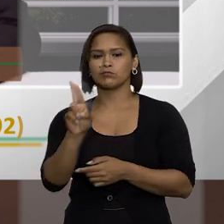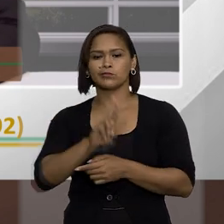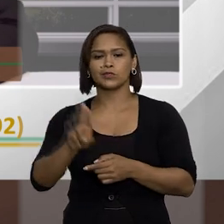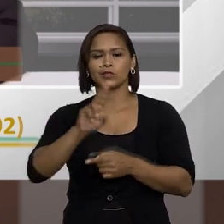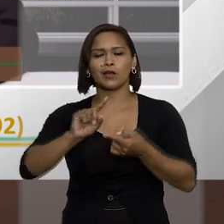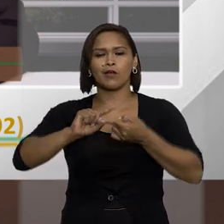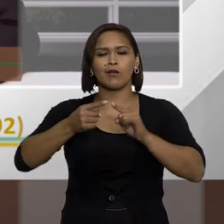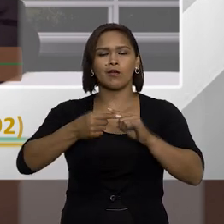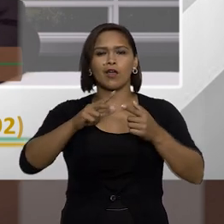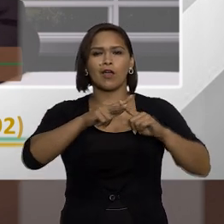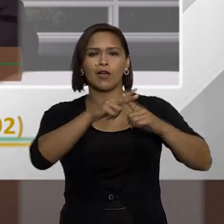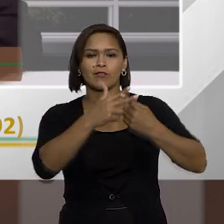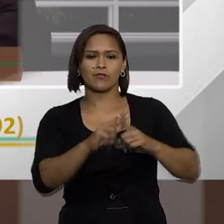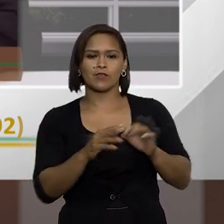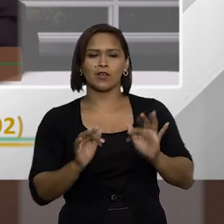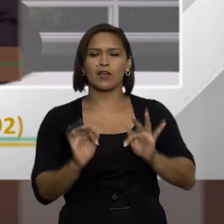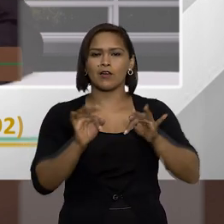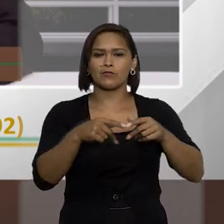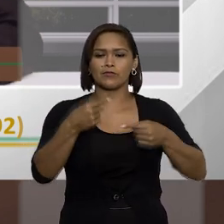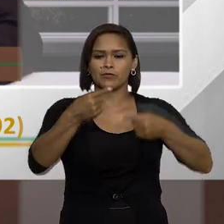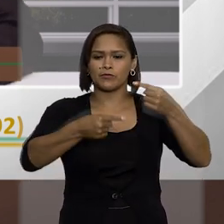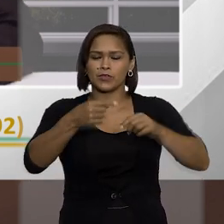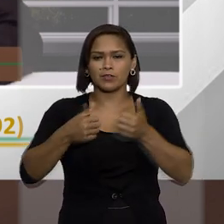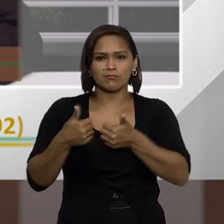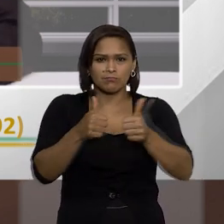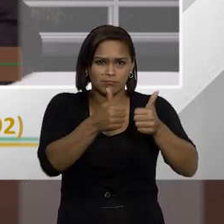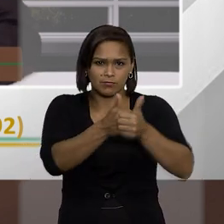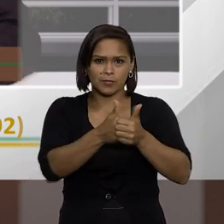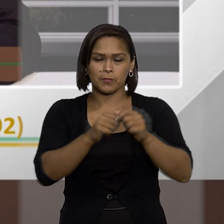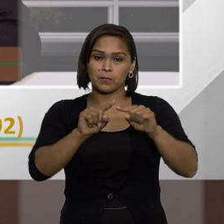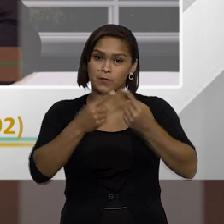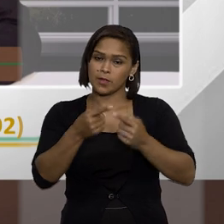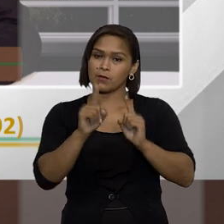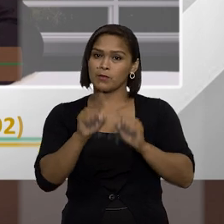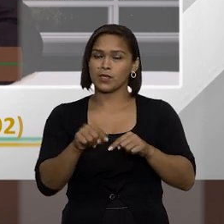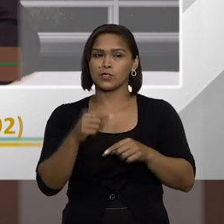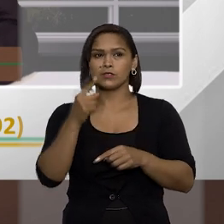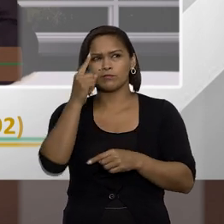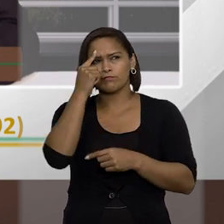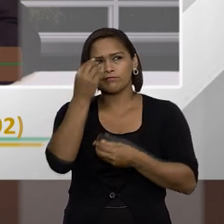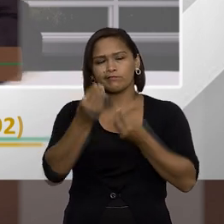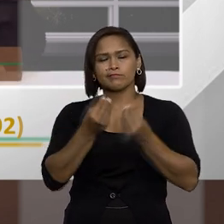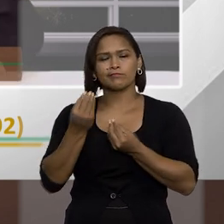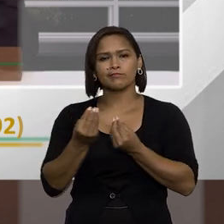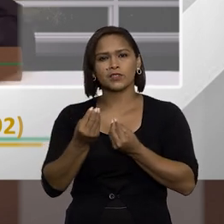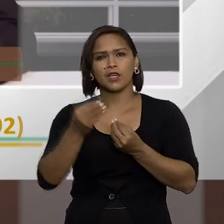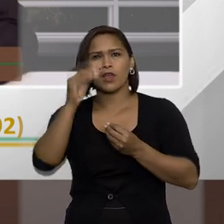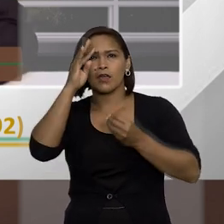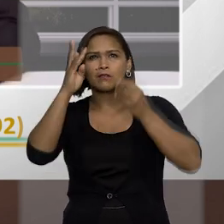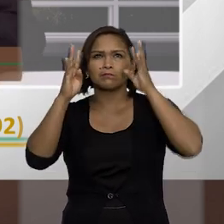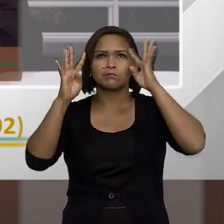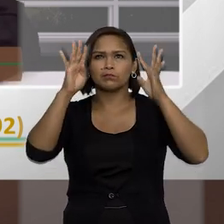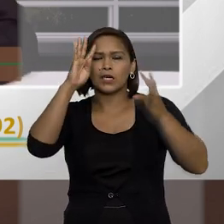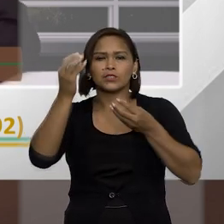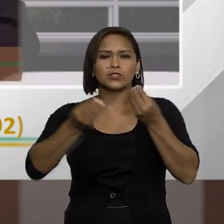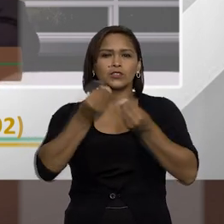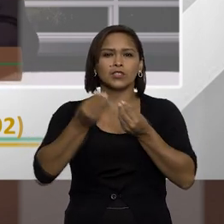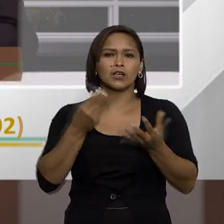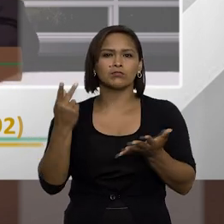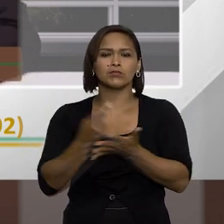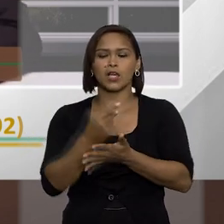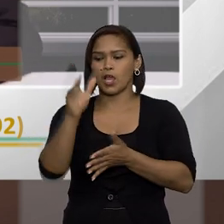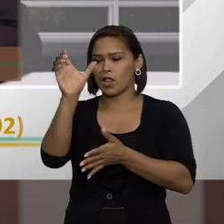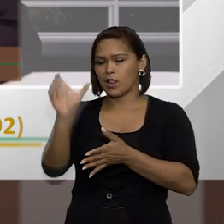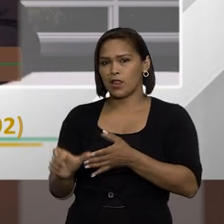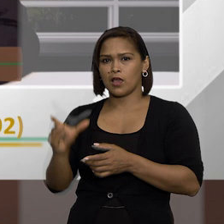utilizado como uma ferramenta para fins de perseguição política mas a gente fica então assim entre a cruz e a espada